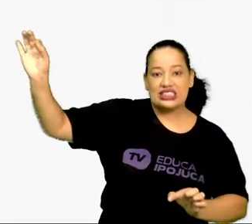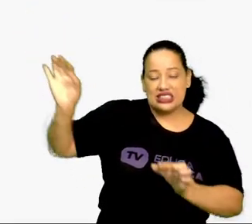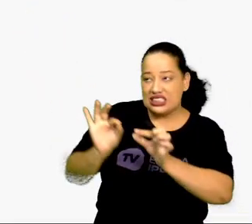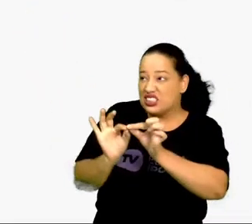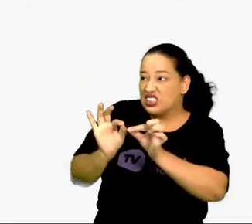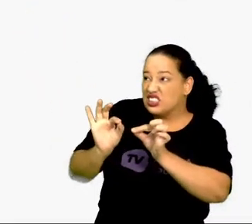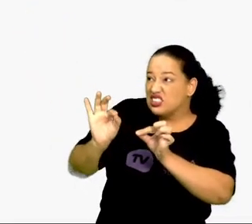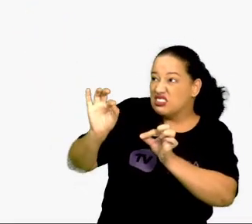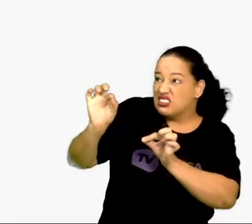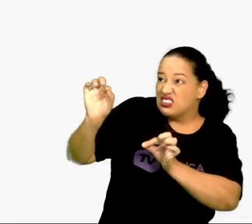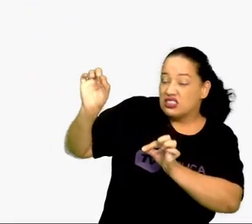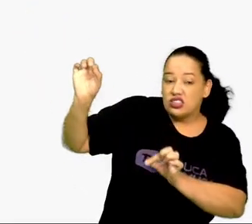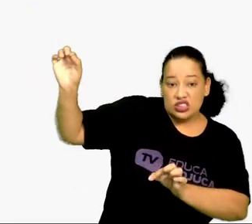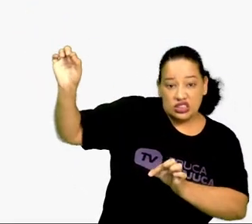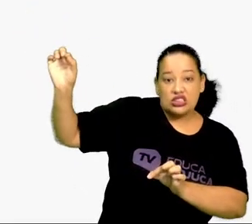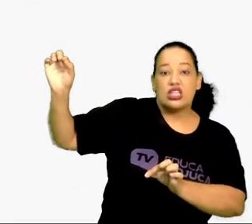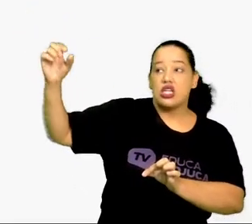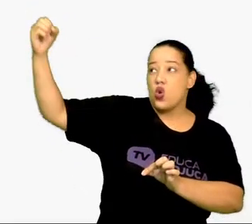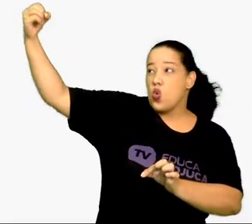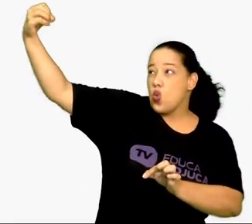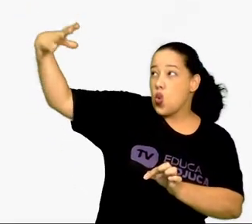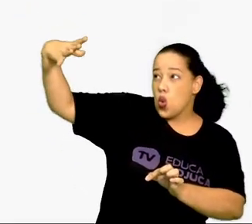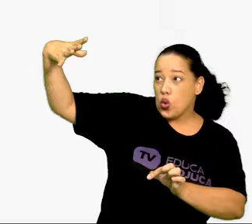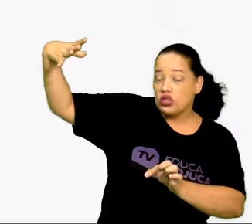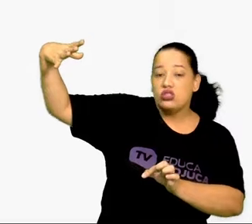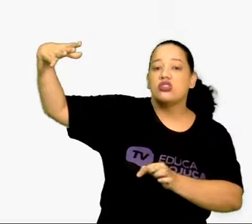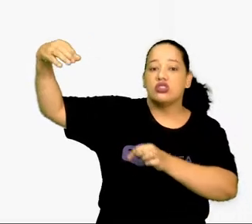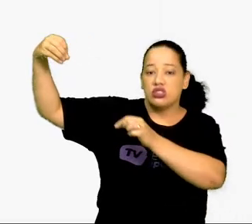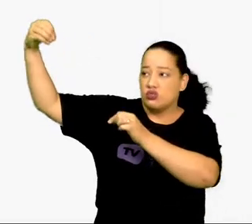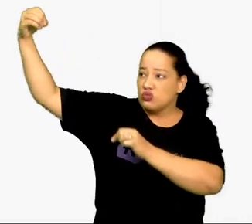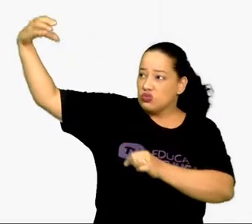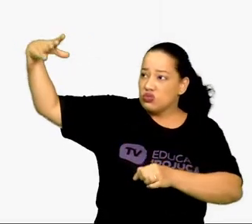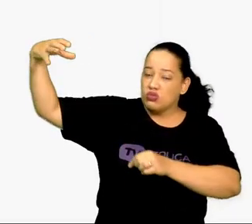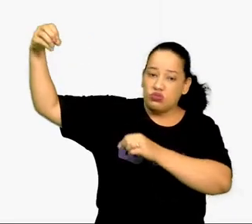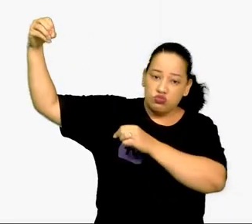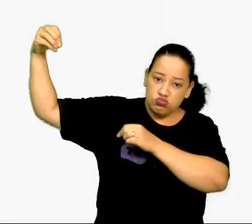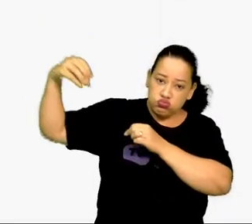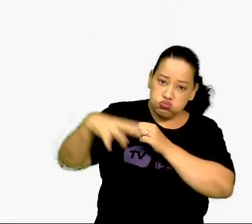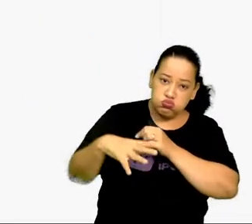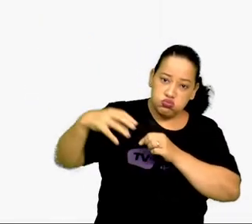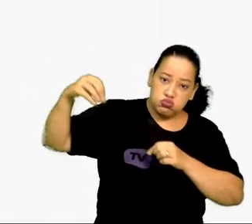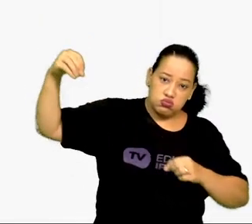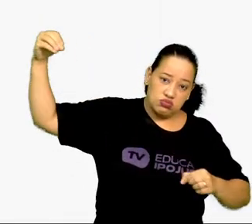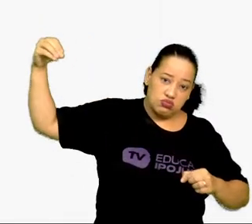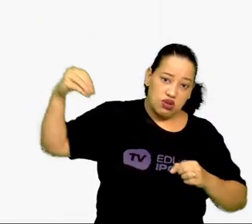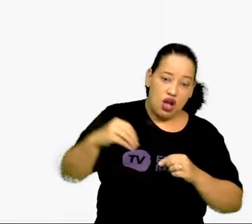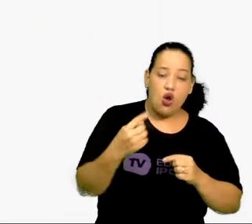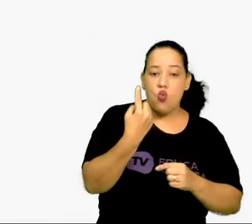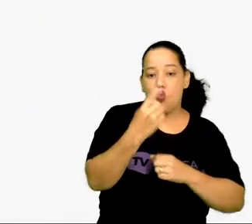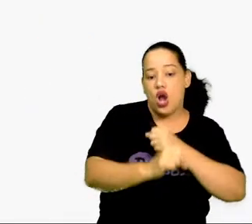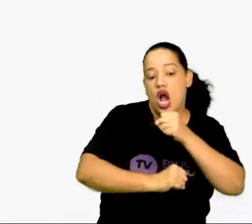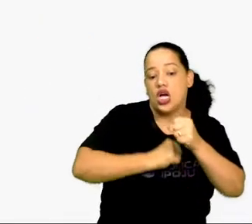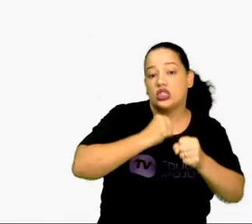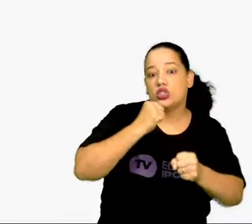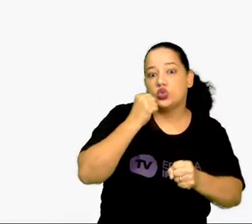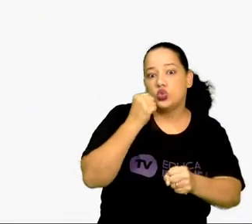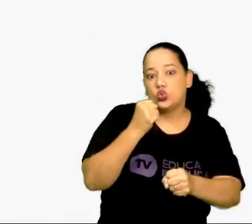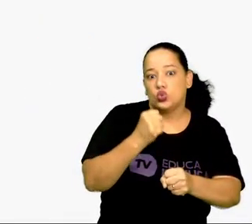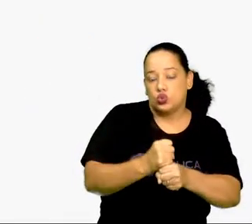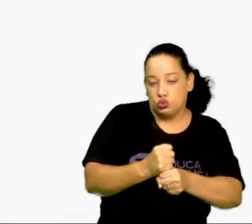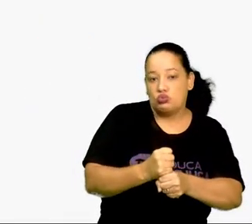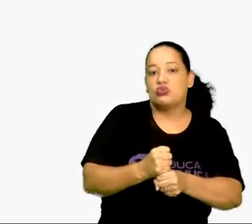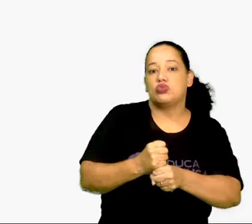distância da luz no vácuo no intervalo de 1 ano. A luz faz esse